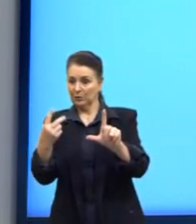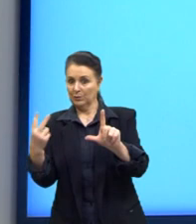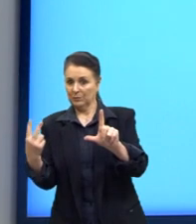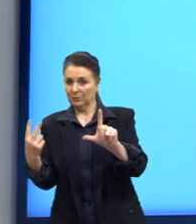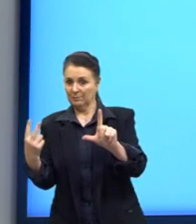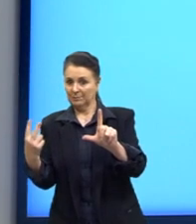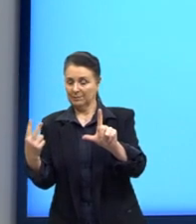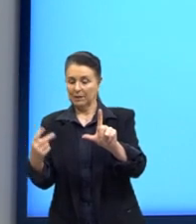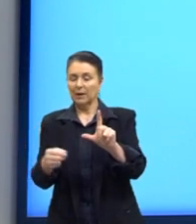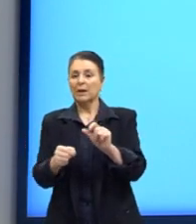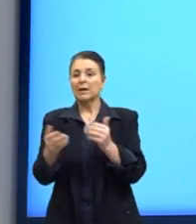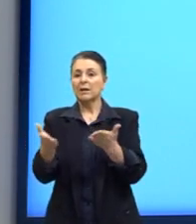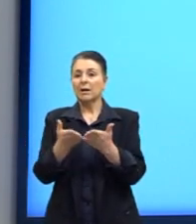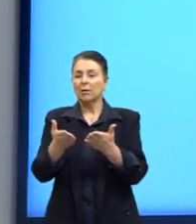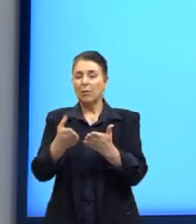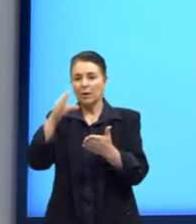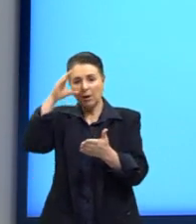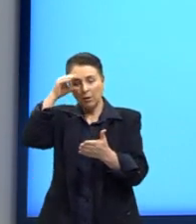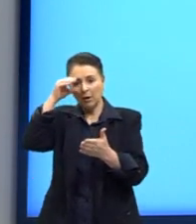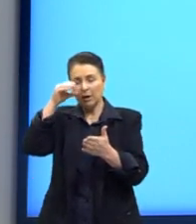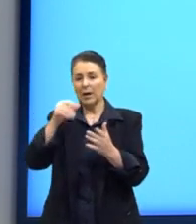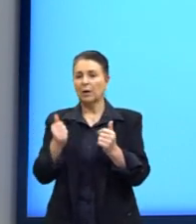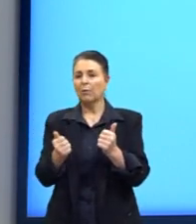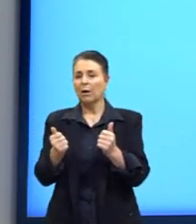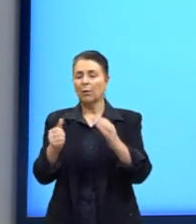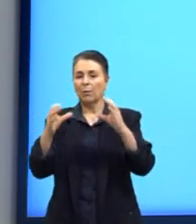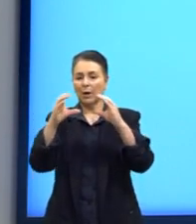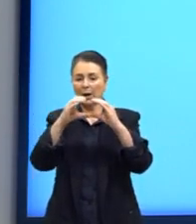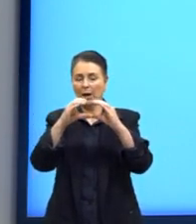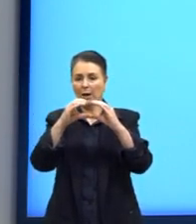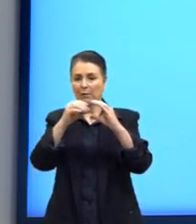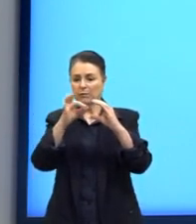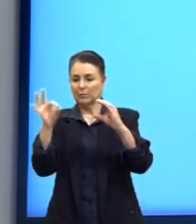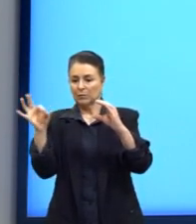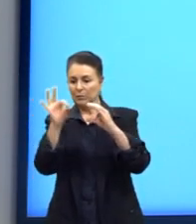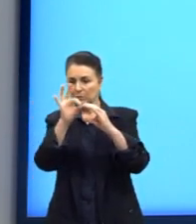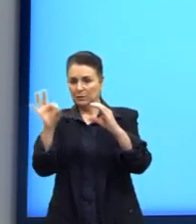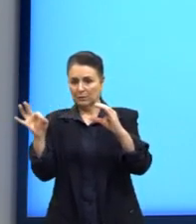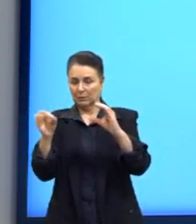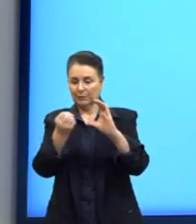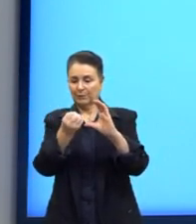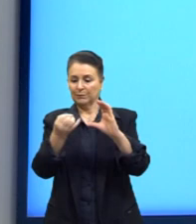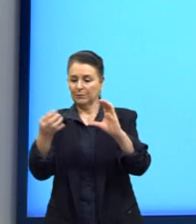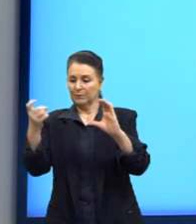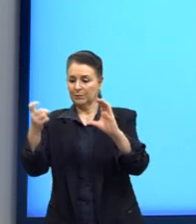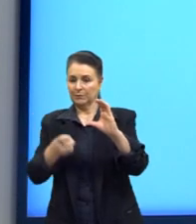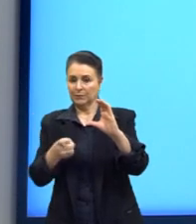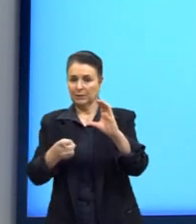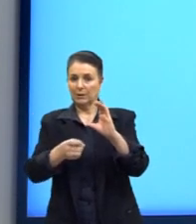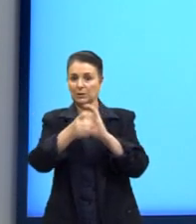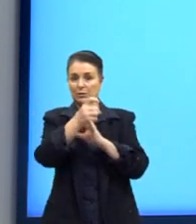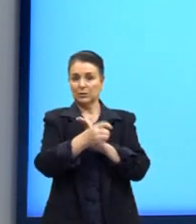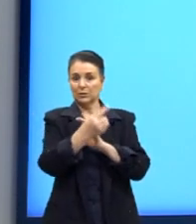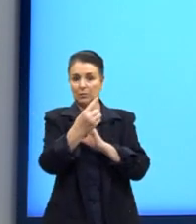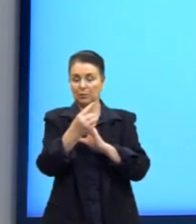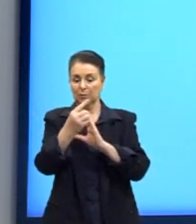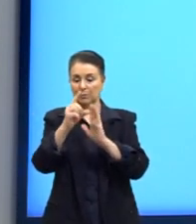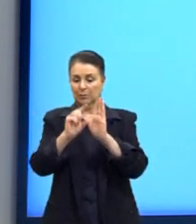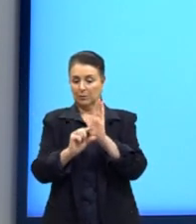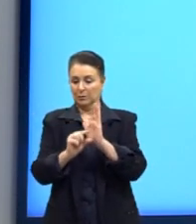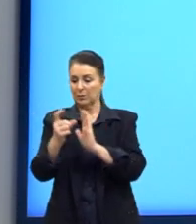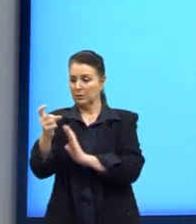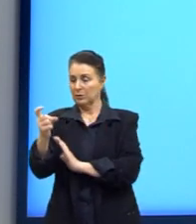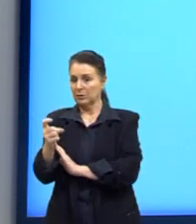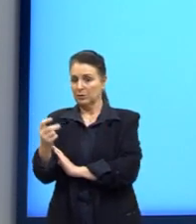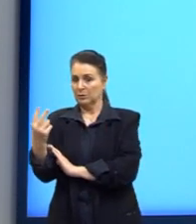e vamos observar a função, né? O logaritmo. Se o x1 for menor que o x2, a nossa função